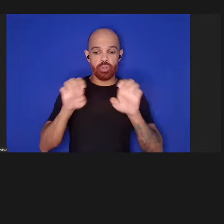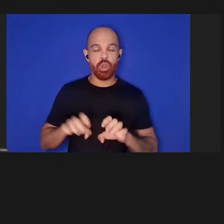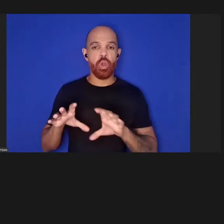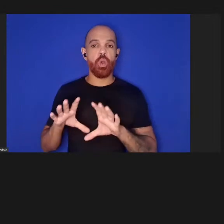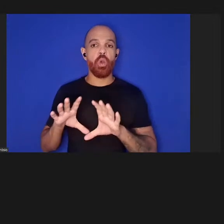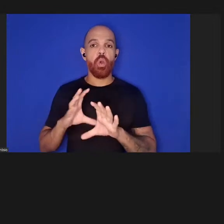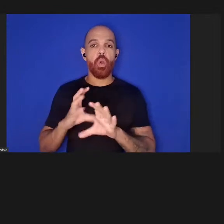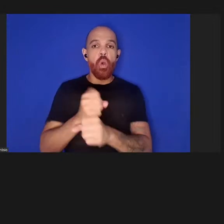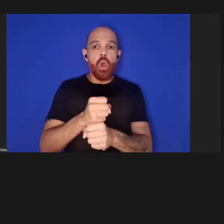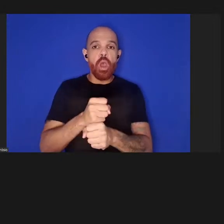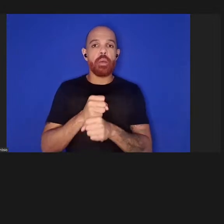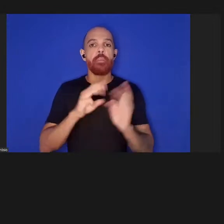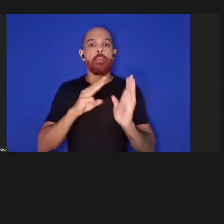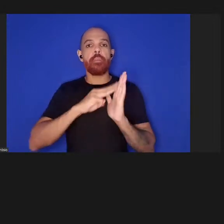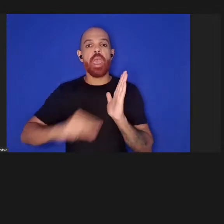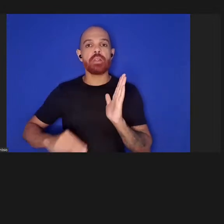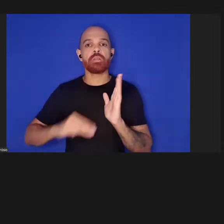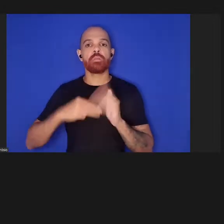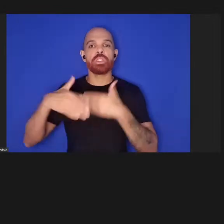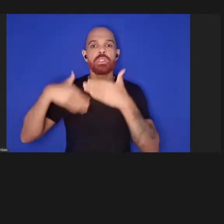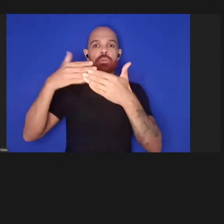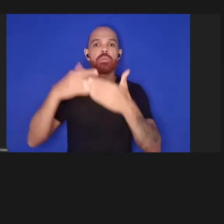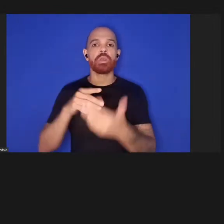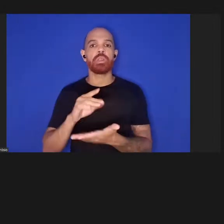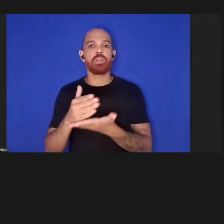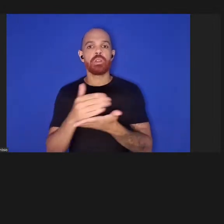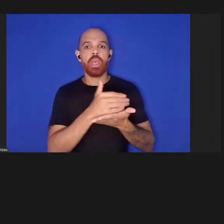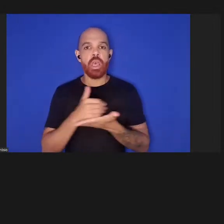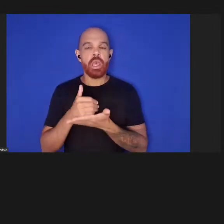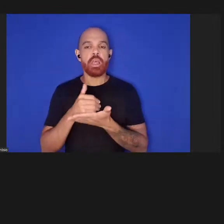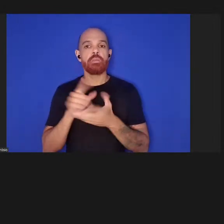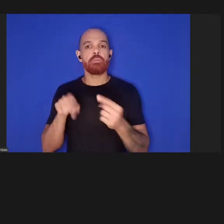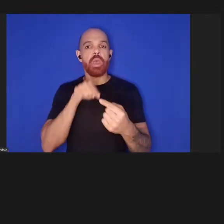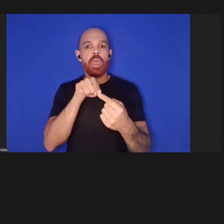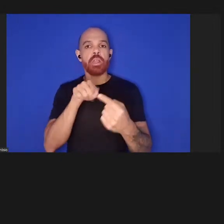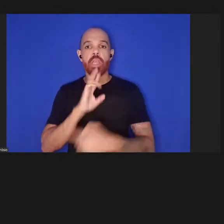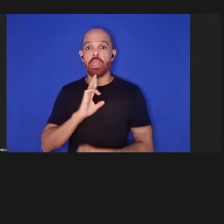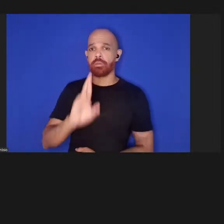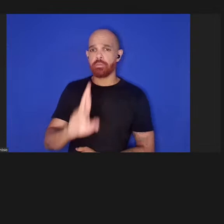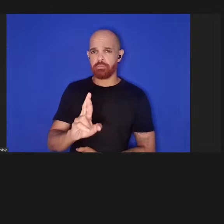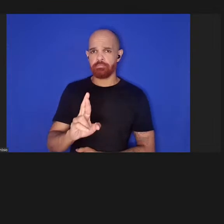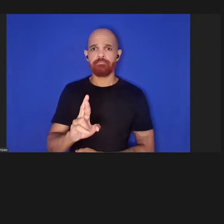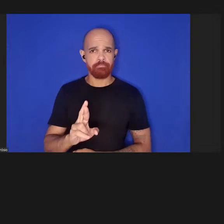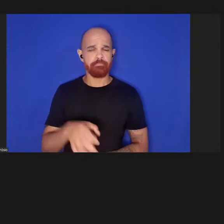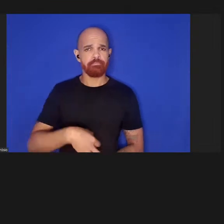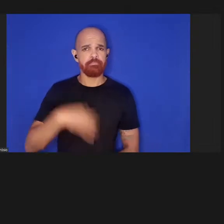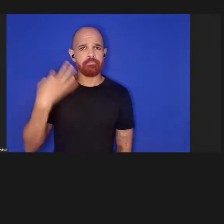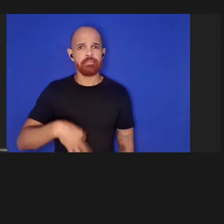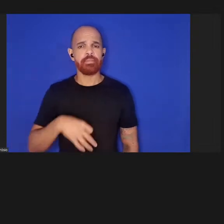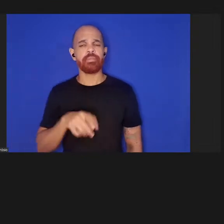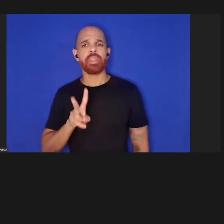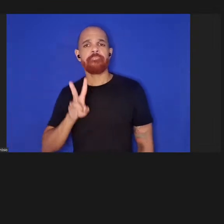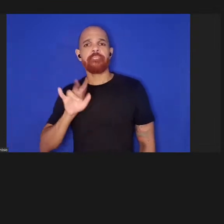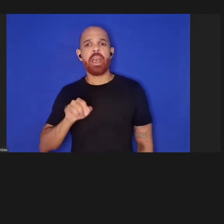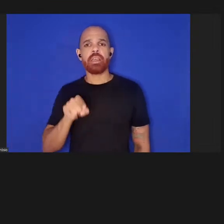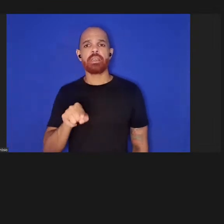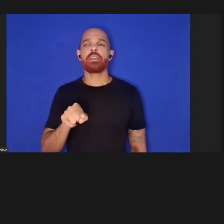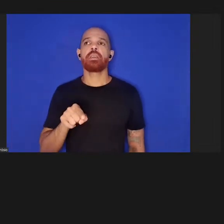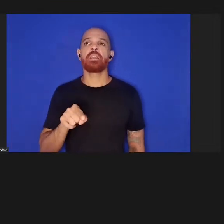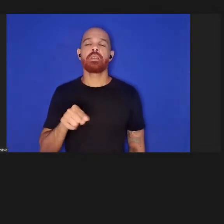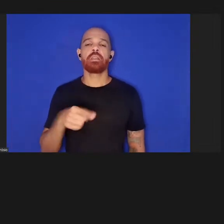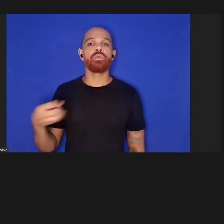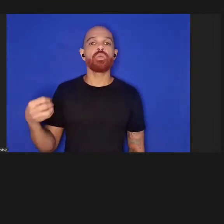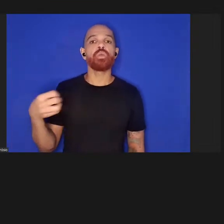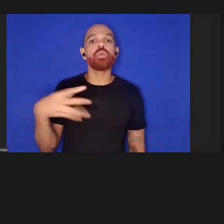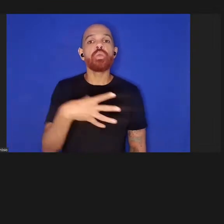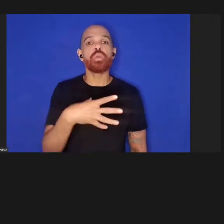procedimentos, dados, resultados, provavelmente se tornará um novo ativo,